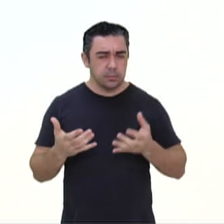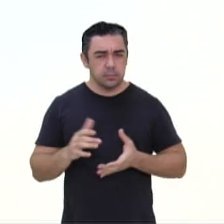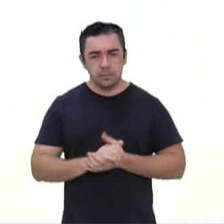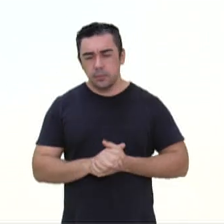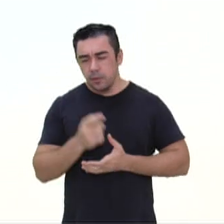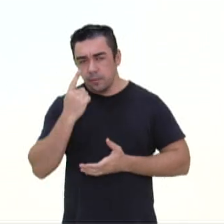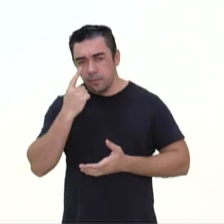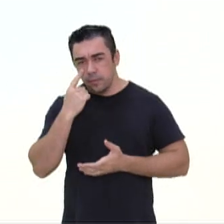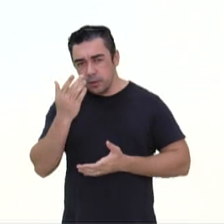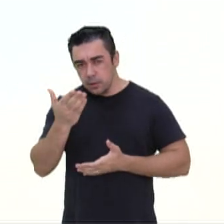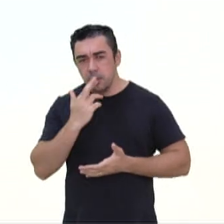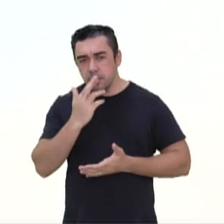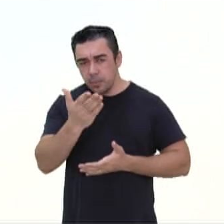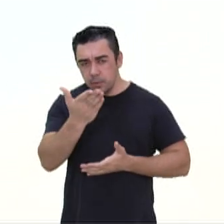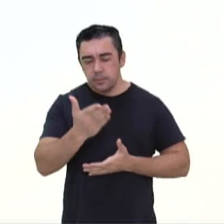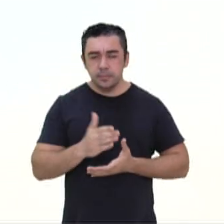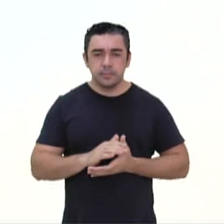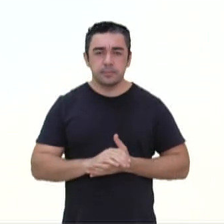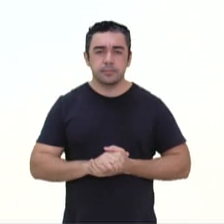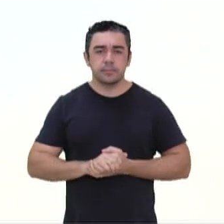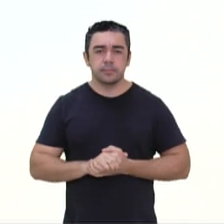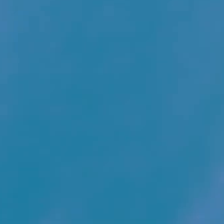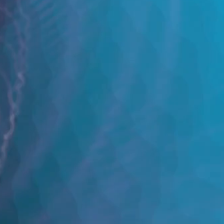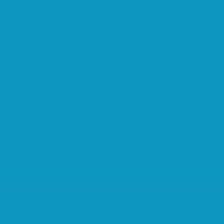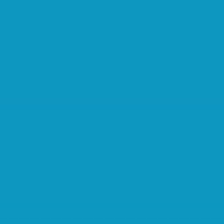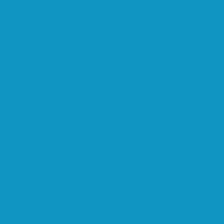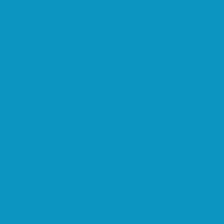Dá uma verificadinha lá, pessoal. Com vocês agora.